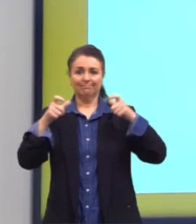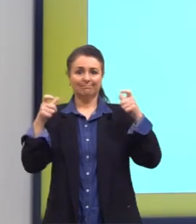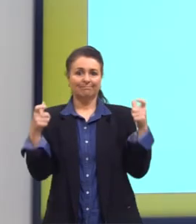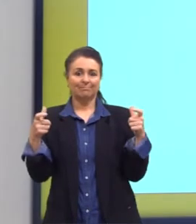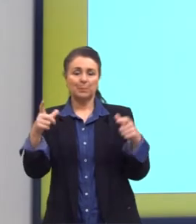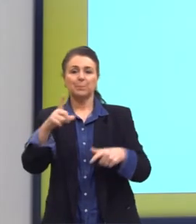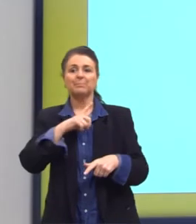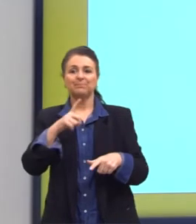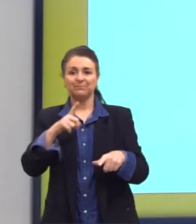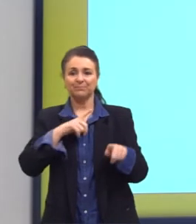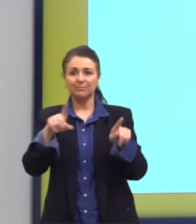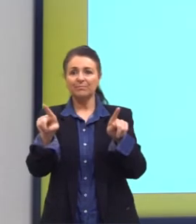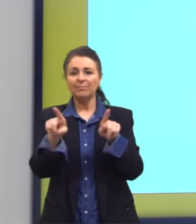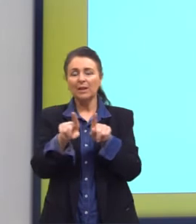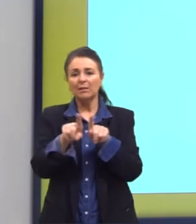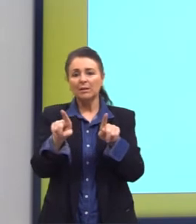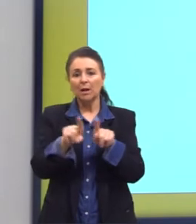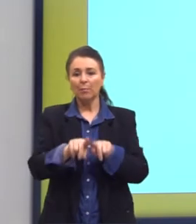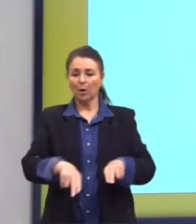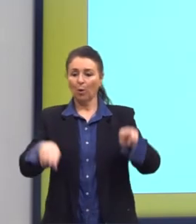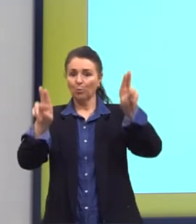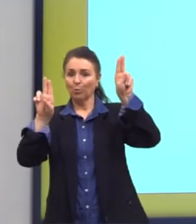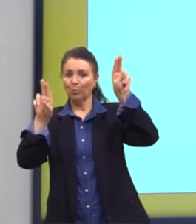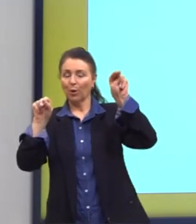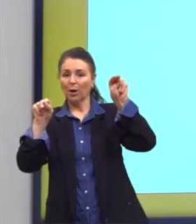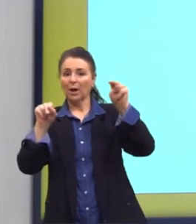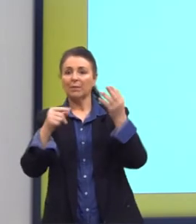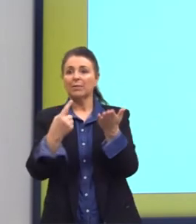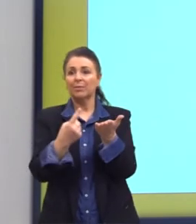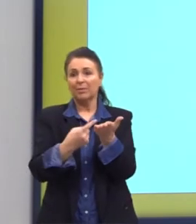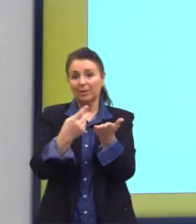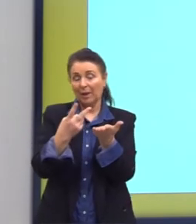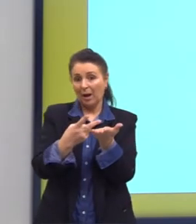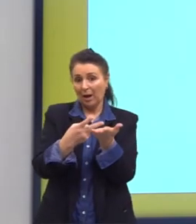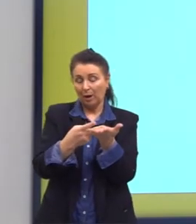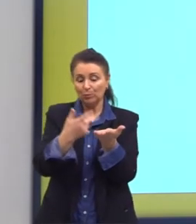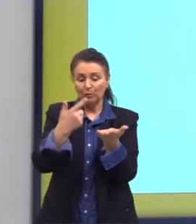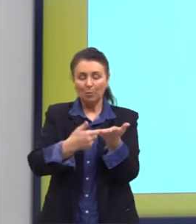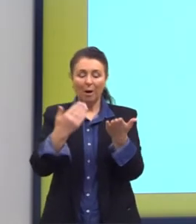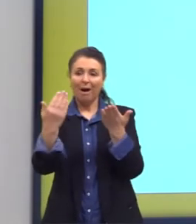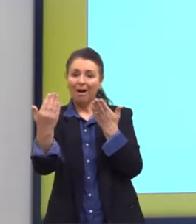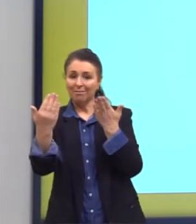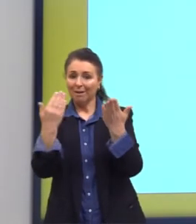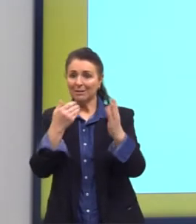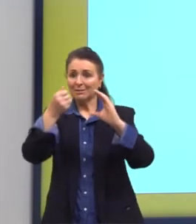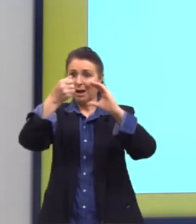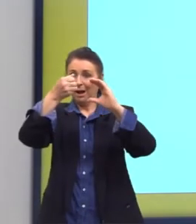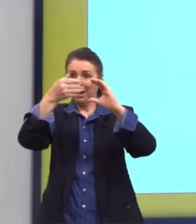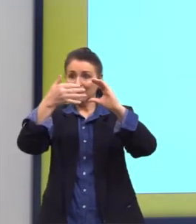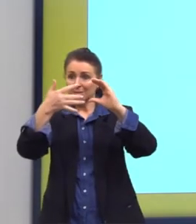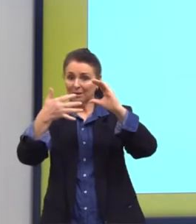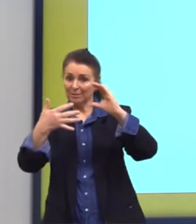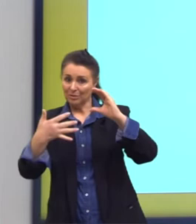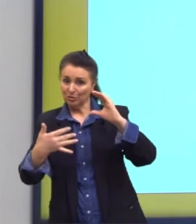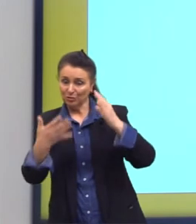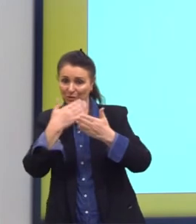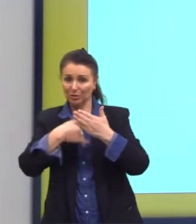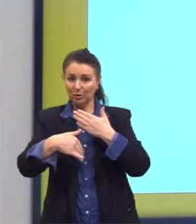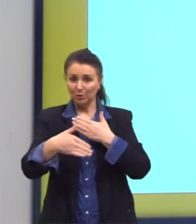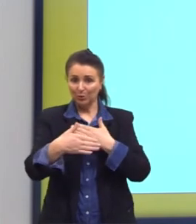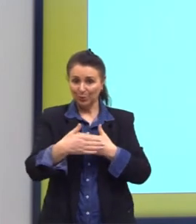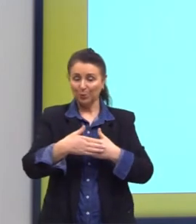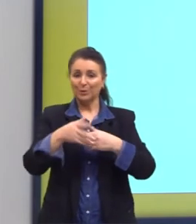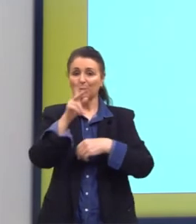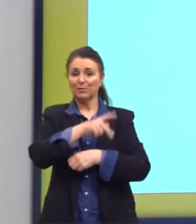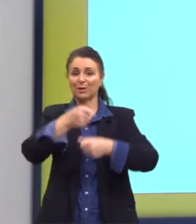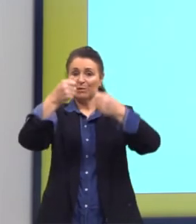Temos aqui, então, um excerto dessa obra. Vamos, então, analisar as características que nós falamos até agora